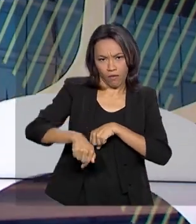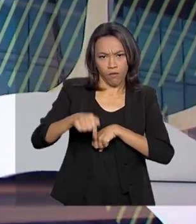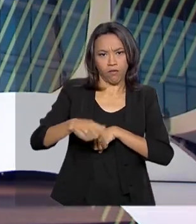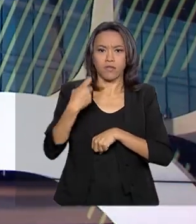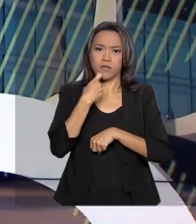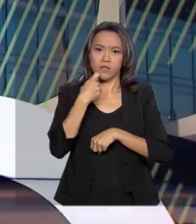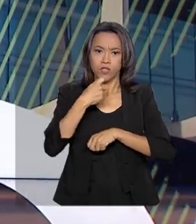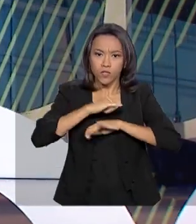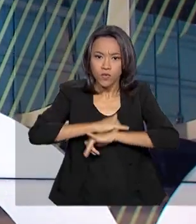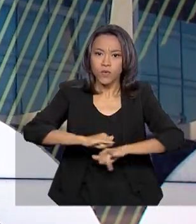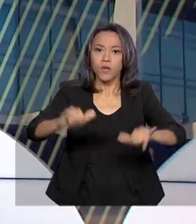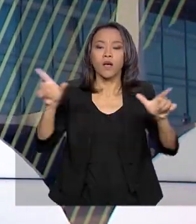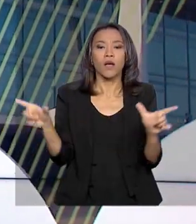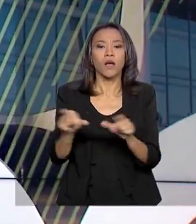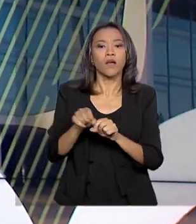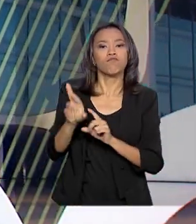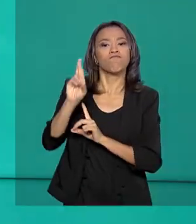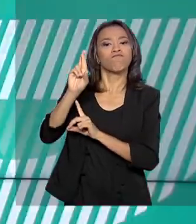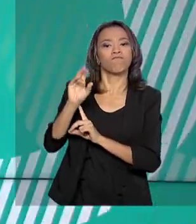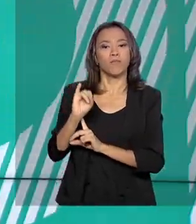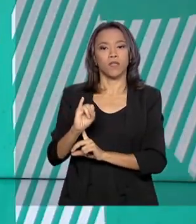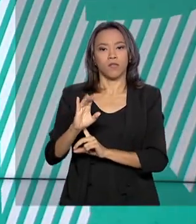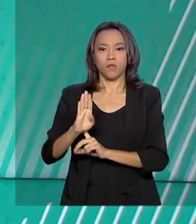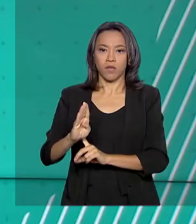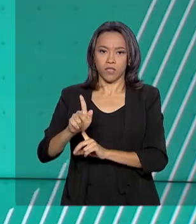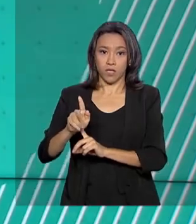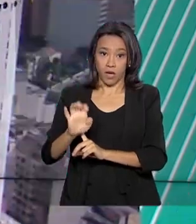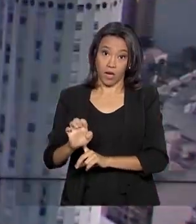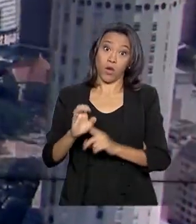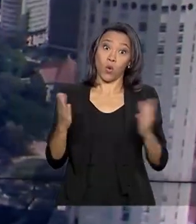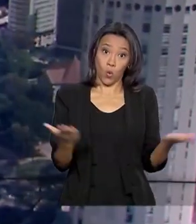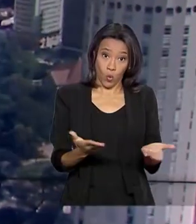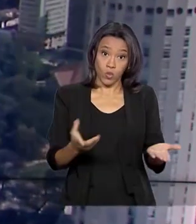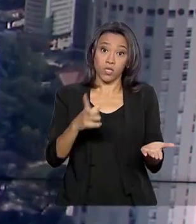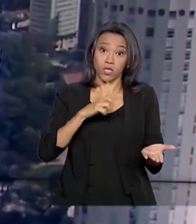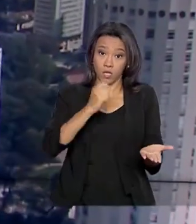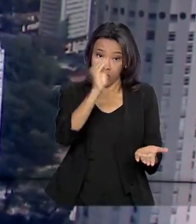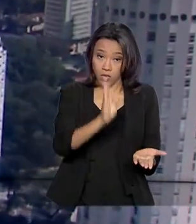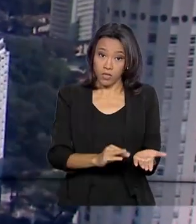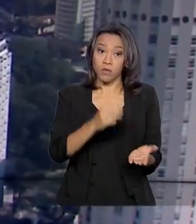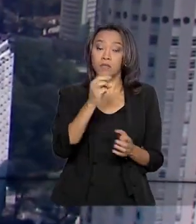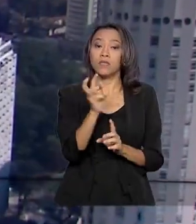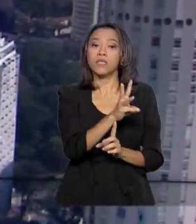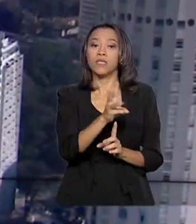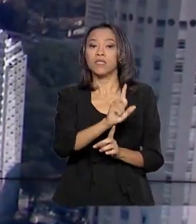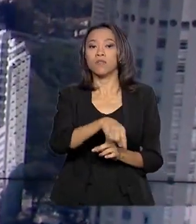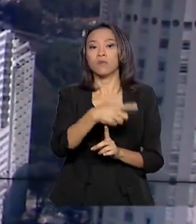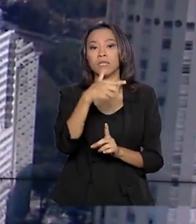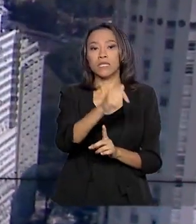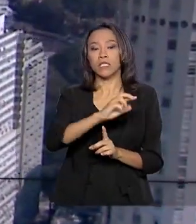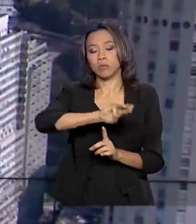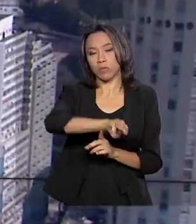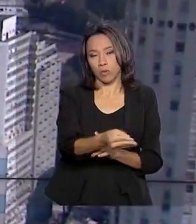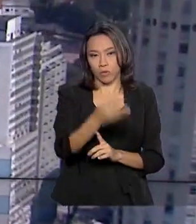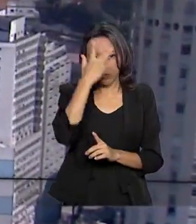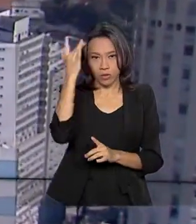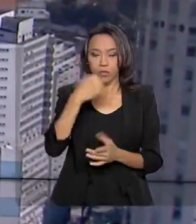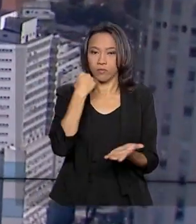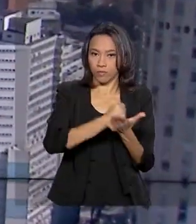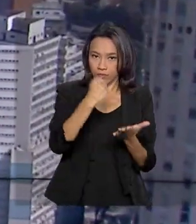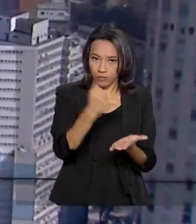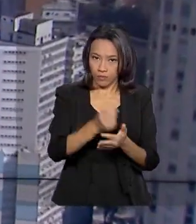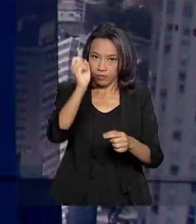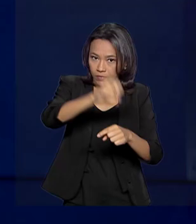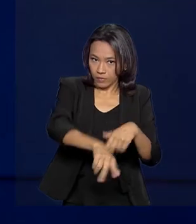Segundo a pesquisa, o Brasil registra hoje 33,7 milhões de pessoas empregadas com carteira assinada.